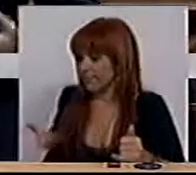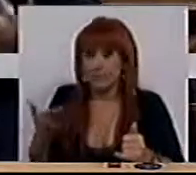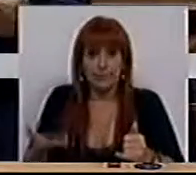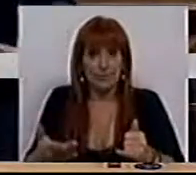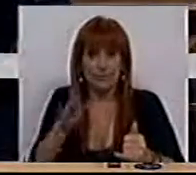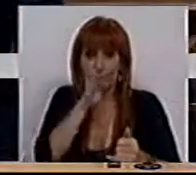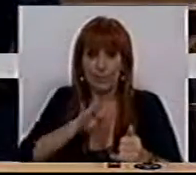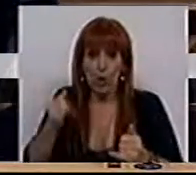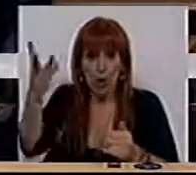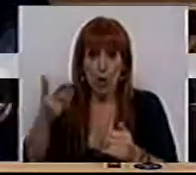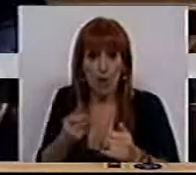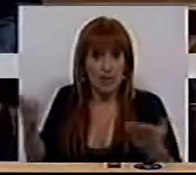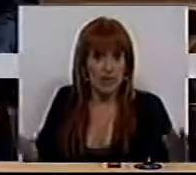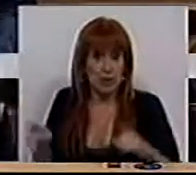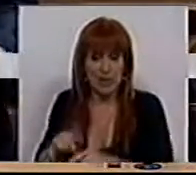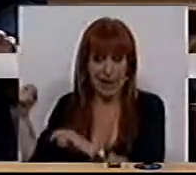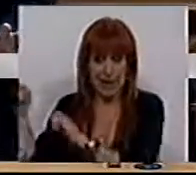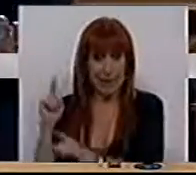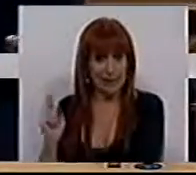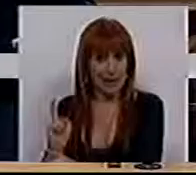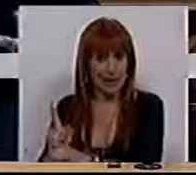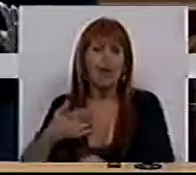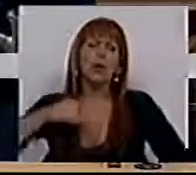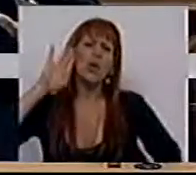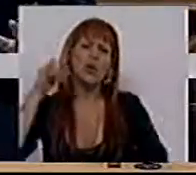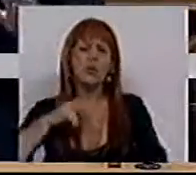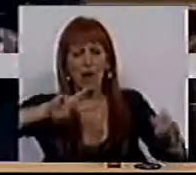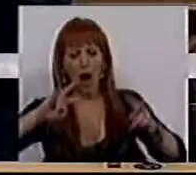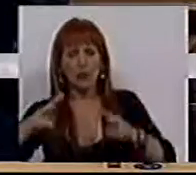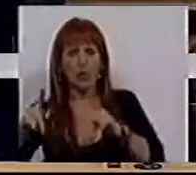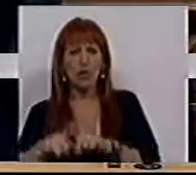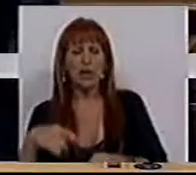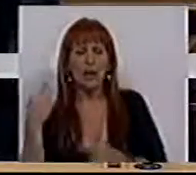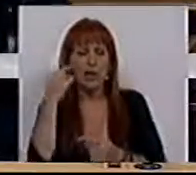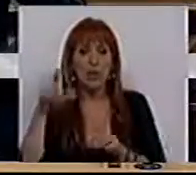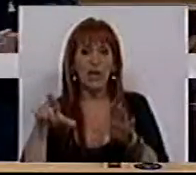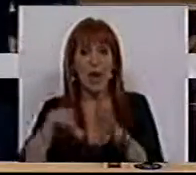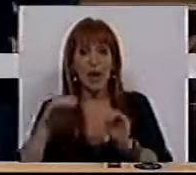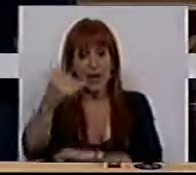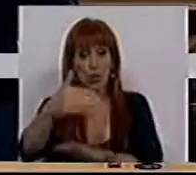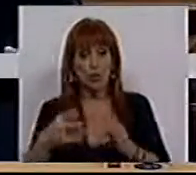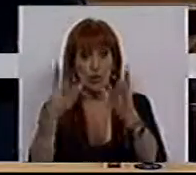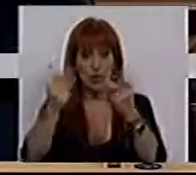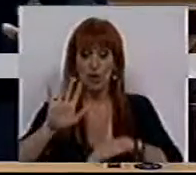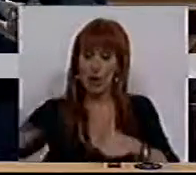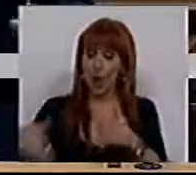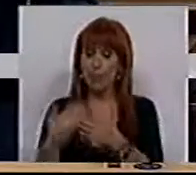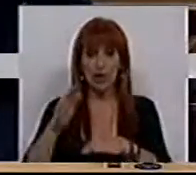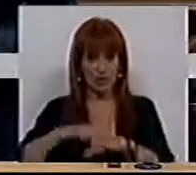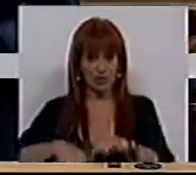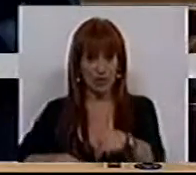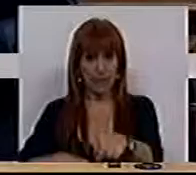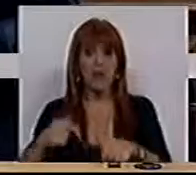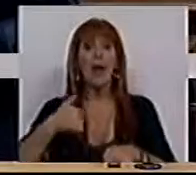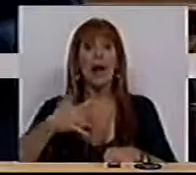a execução orçamental em debate. Sabemos que tem que se alterar particularmente a lei de enquadramento orçamental, fizemos propostas sobre isso,